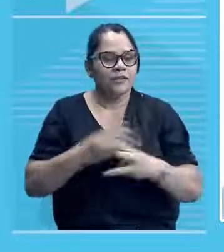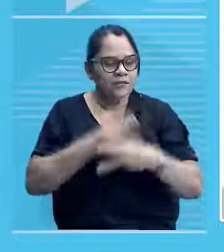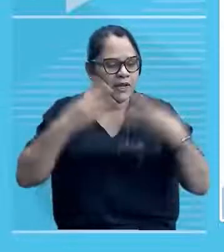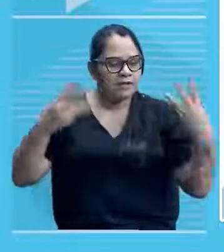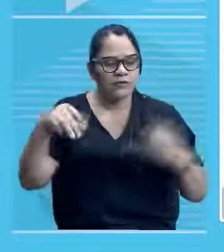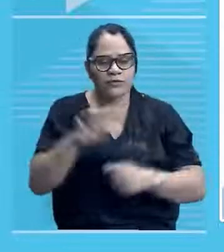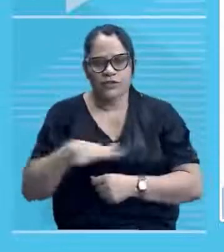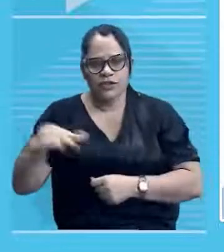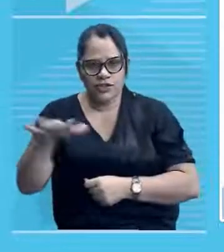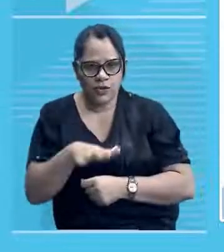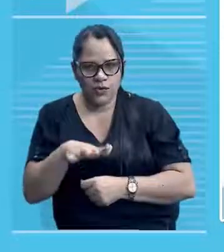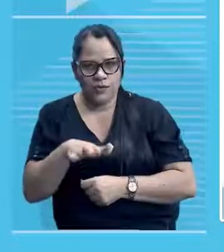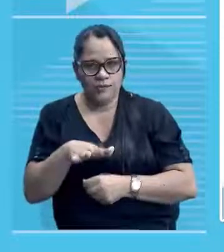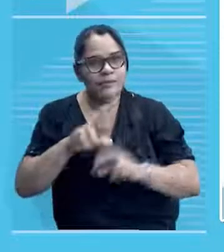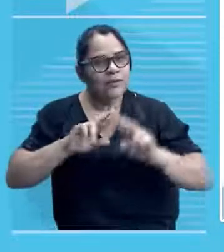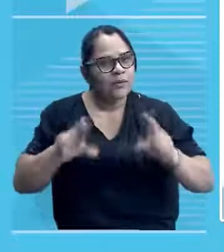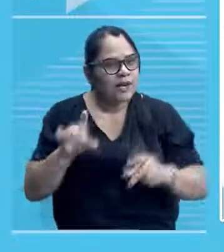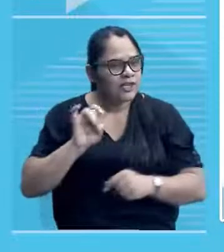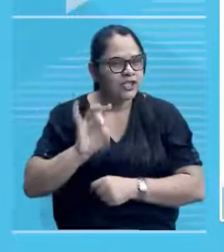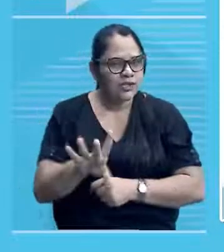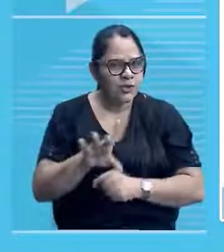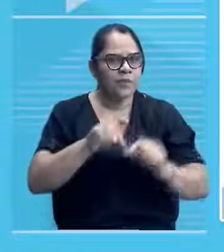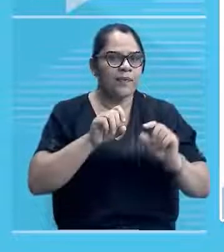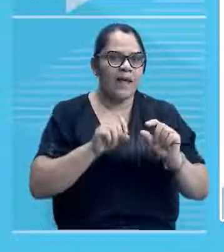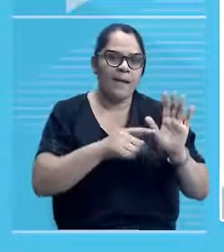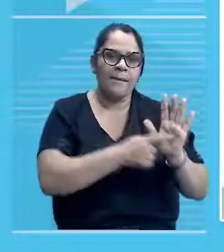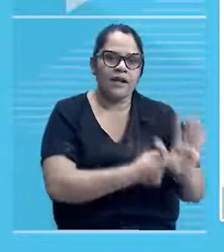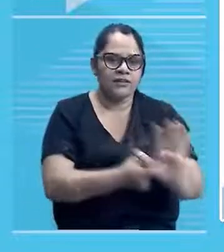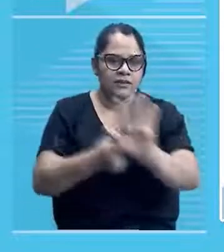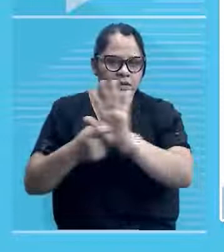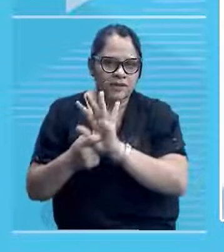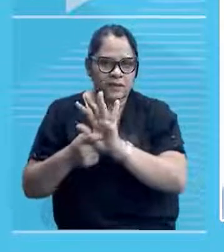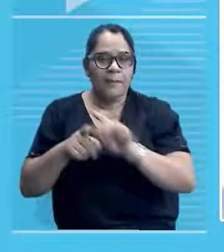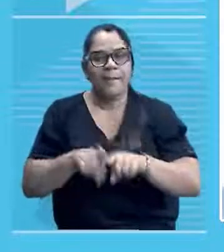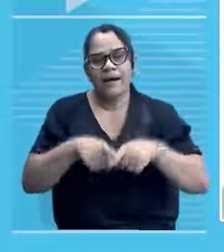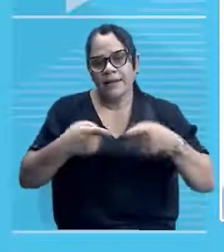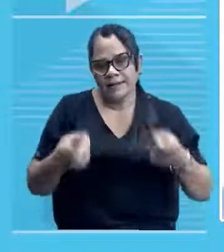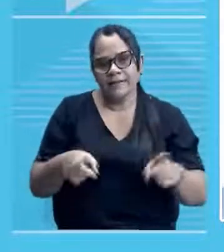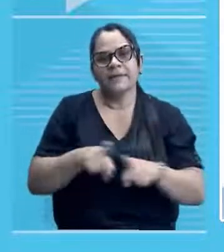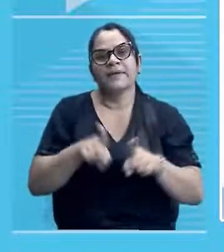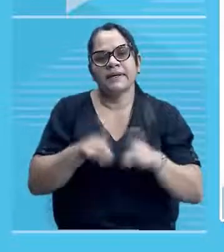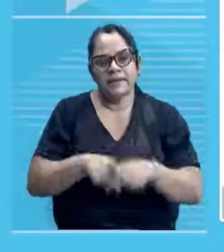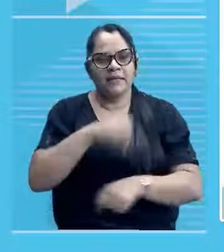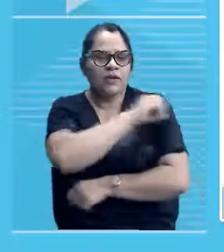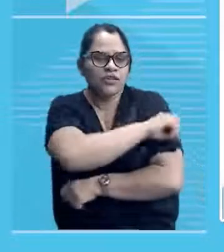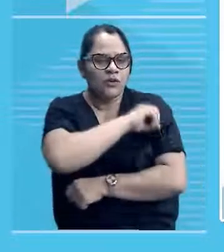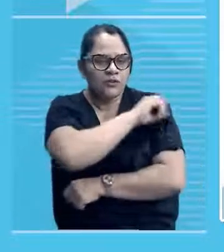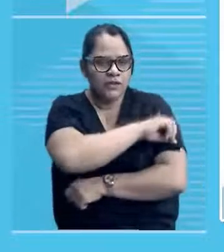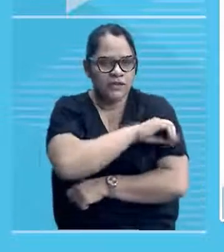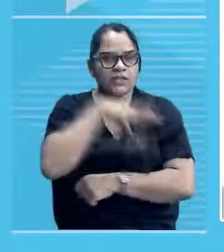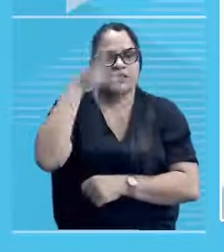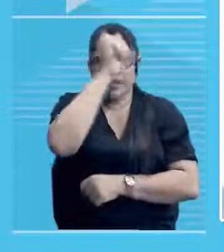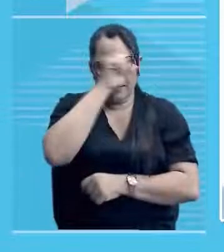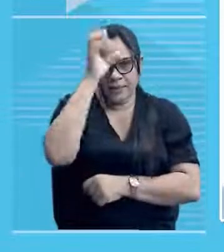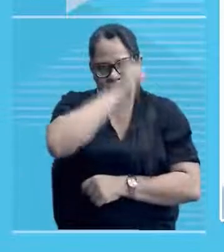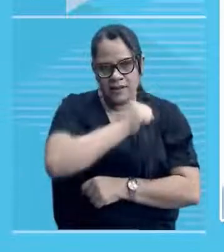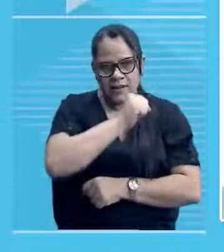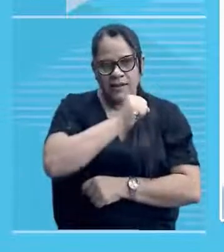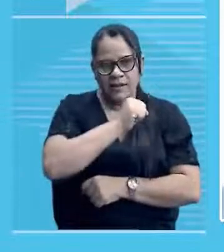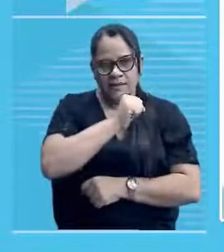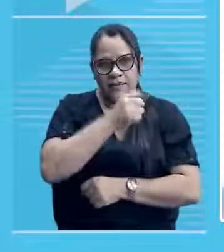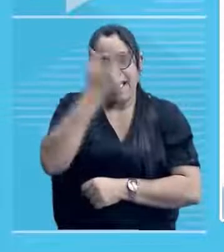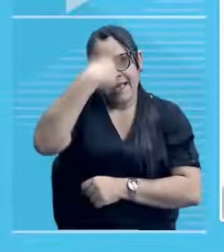a parte de apresentação, mas também tem a parte de oficina, parte de aprender, né? Quem deseja